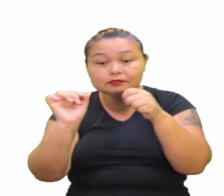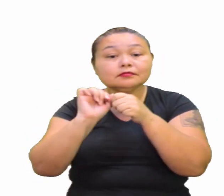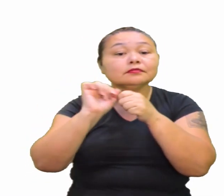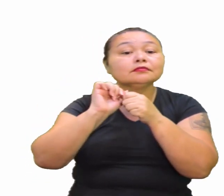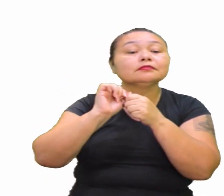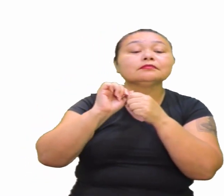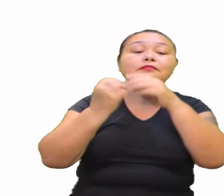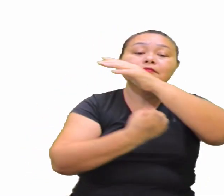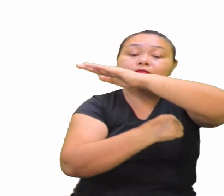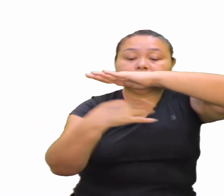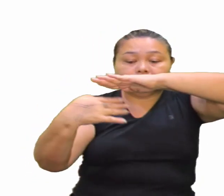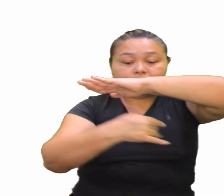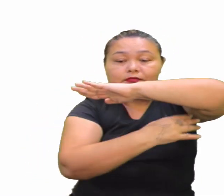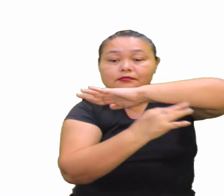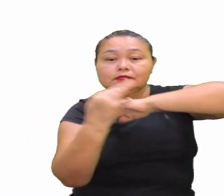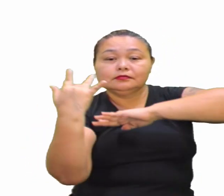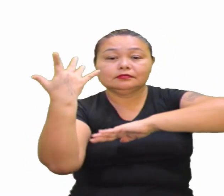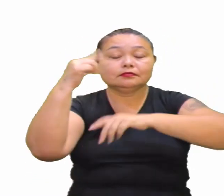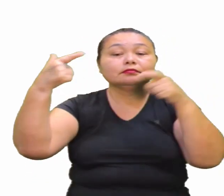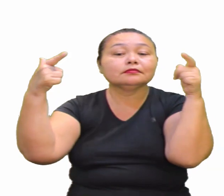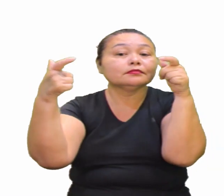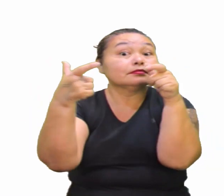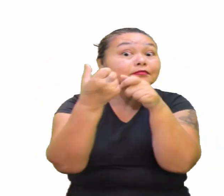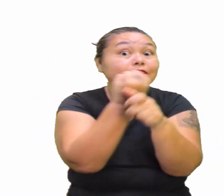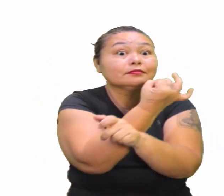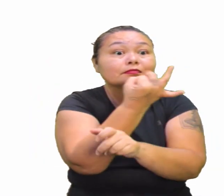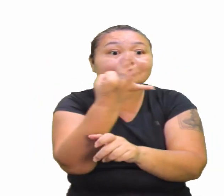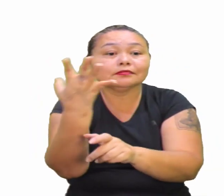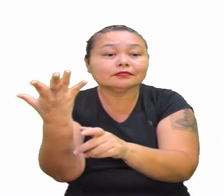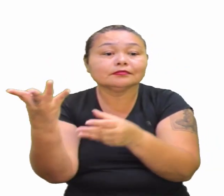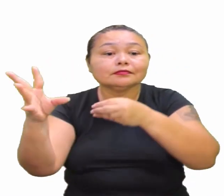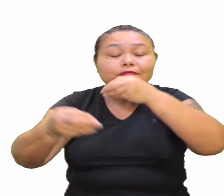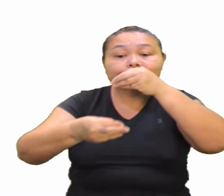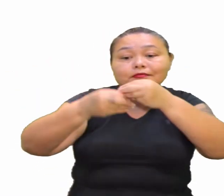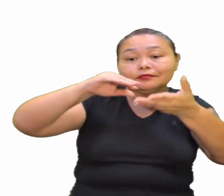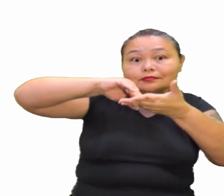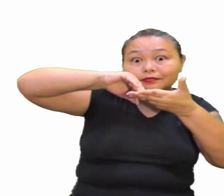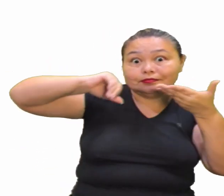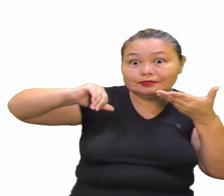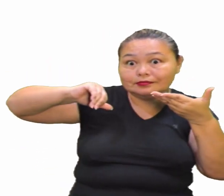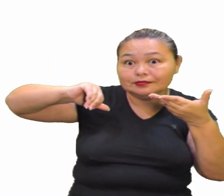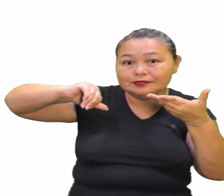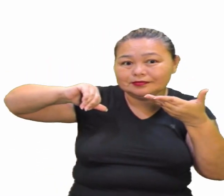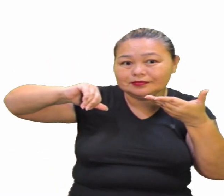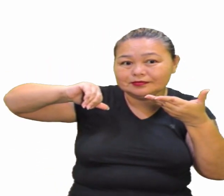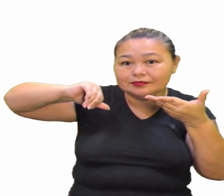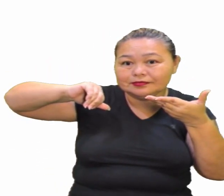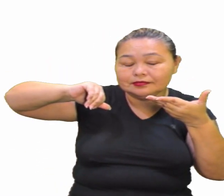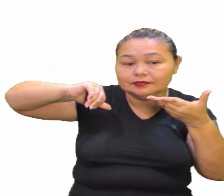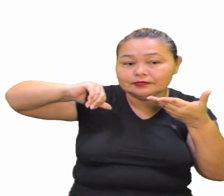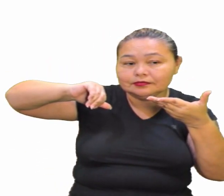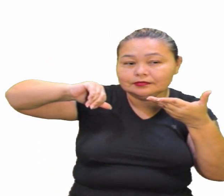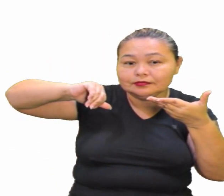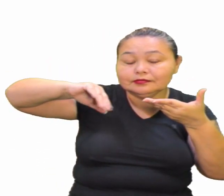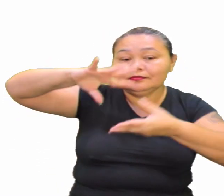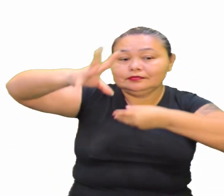De um ecossistema É reduzido em quantidade Adicionado e subtraído Tá vendo gente? Aquela palavrinha lá